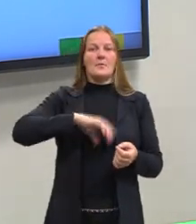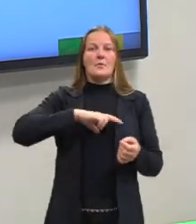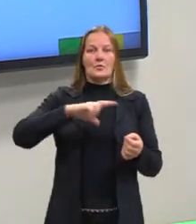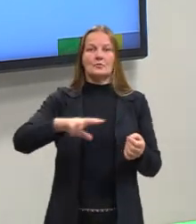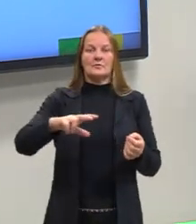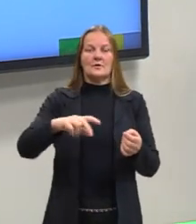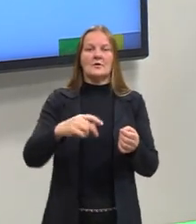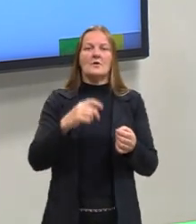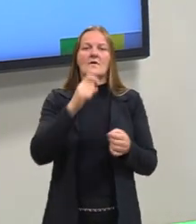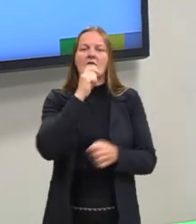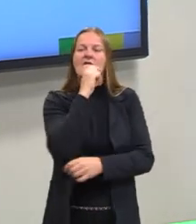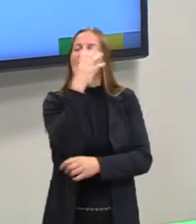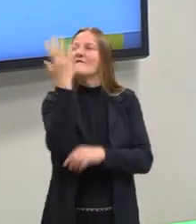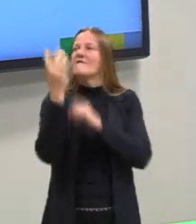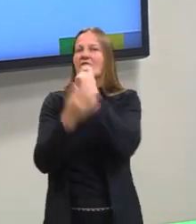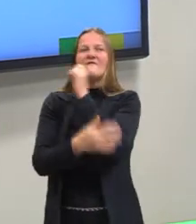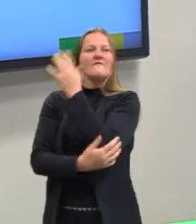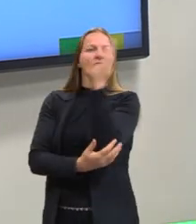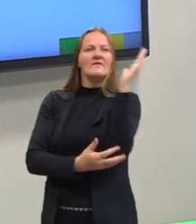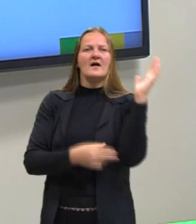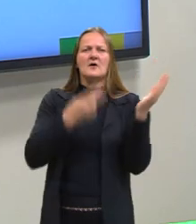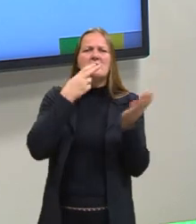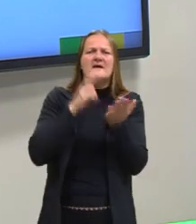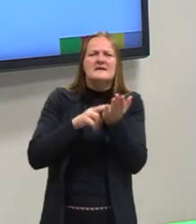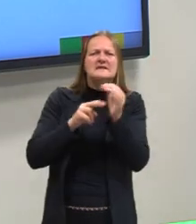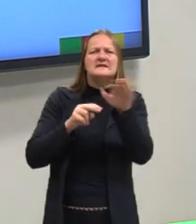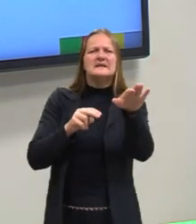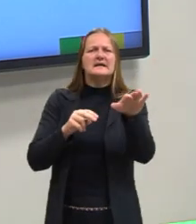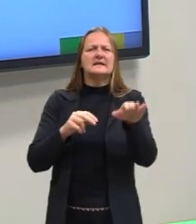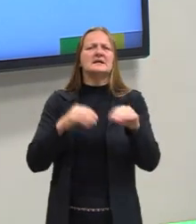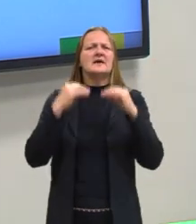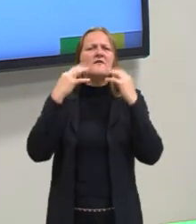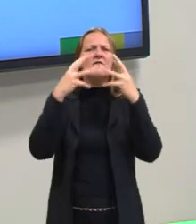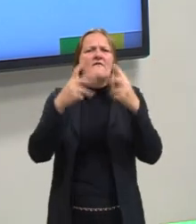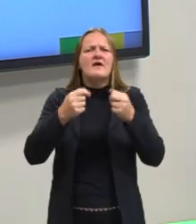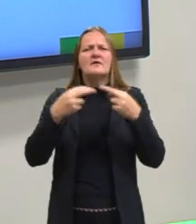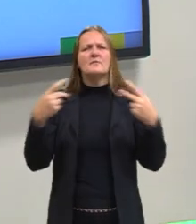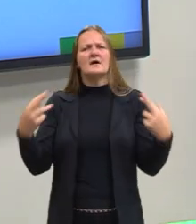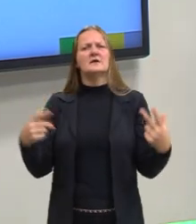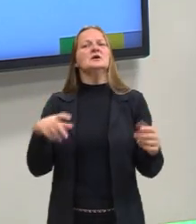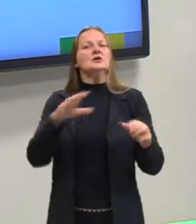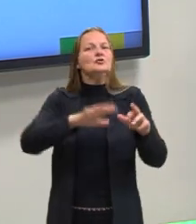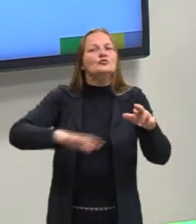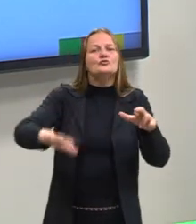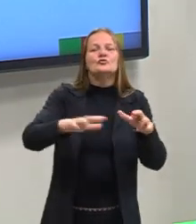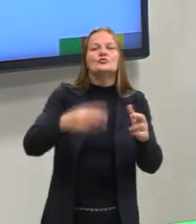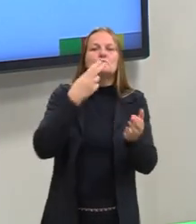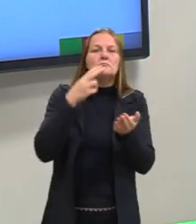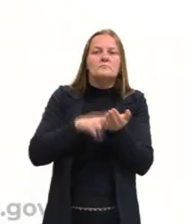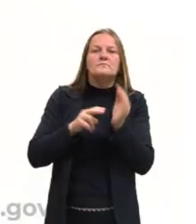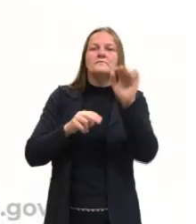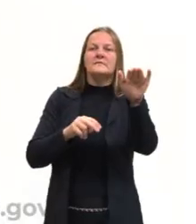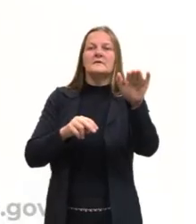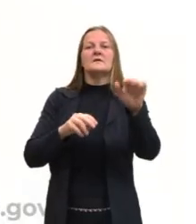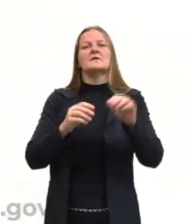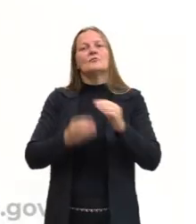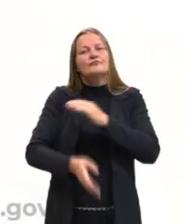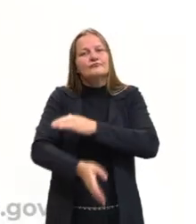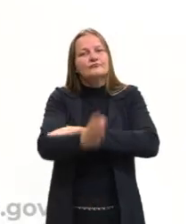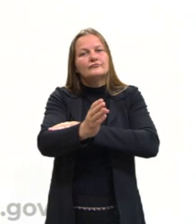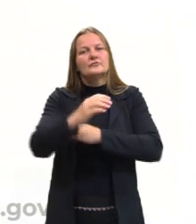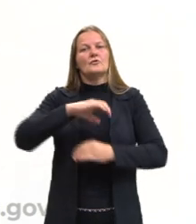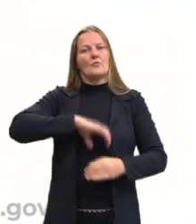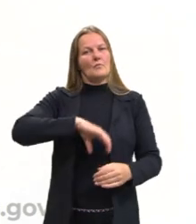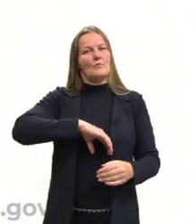sobre a fauna, sobre a flora, e tudo que tinha aqui no nosso território. E daqui eles enviavam, né, pra Portugal, pro rei Dom